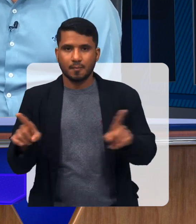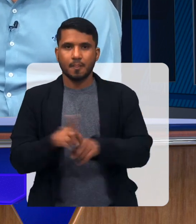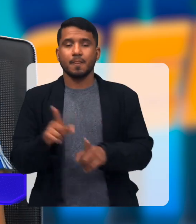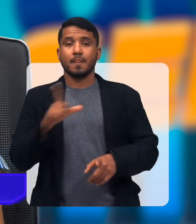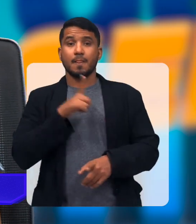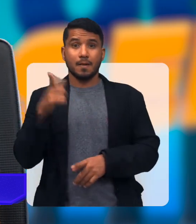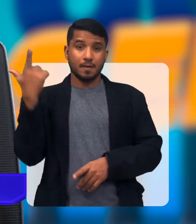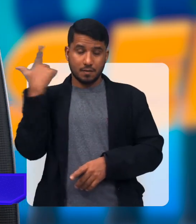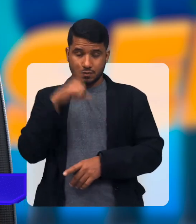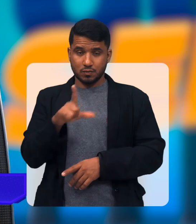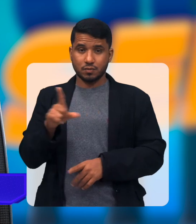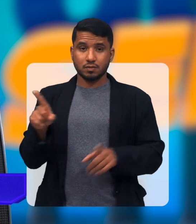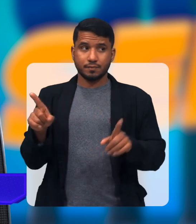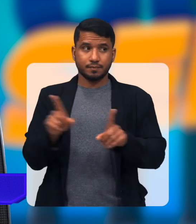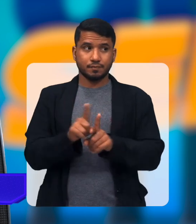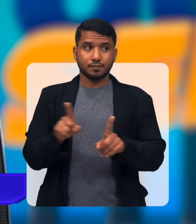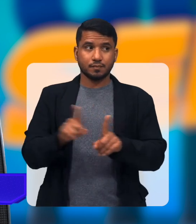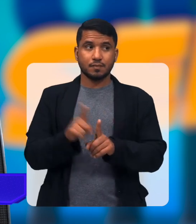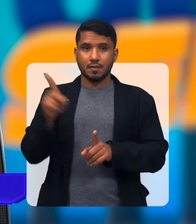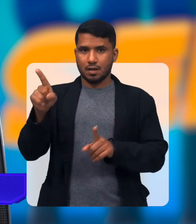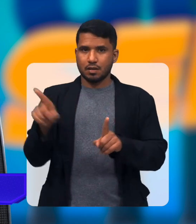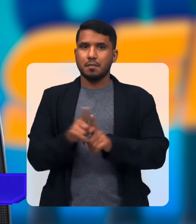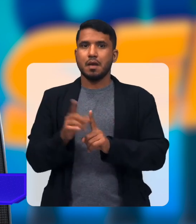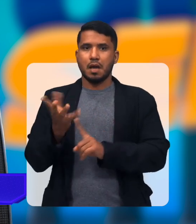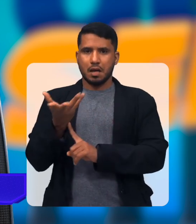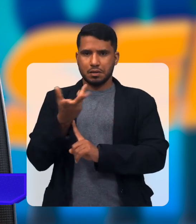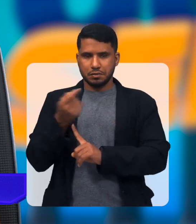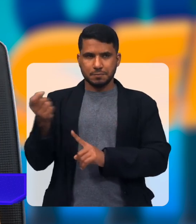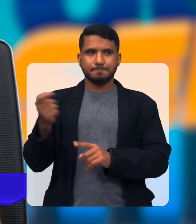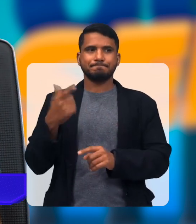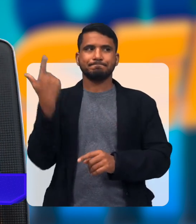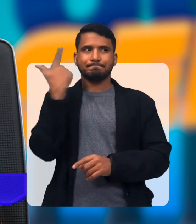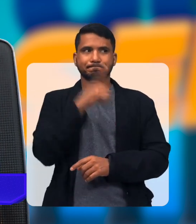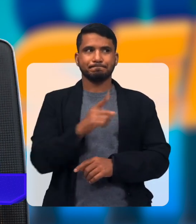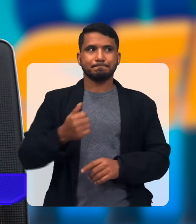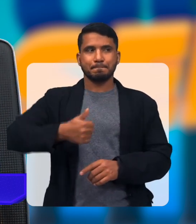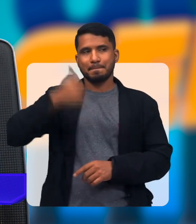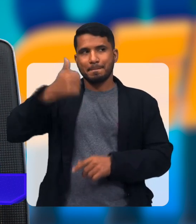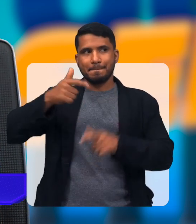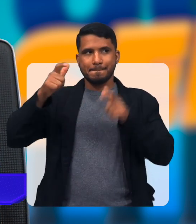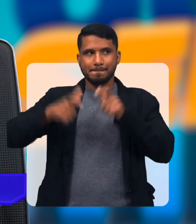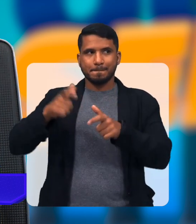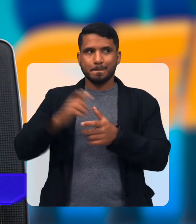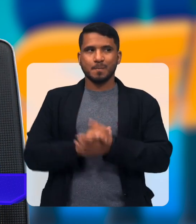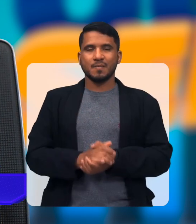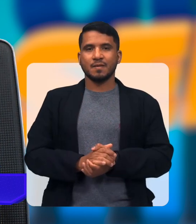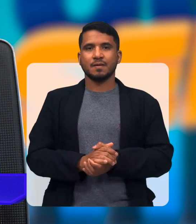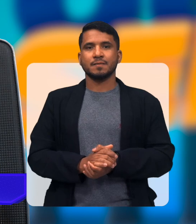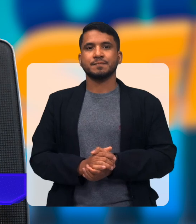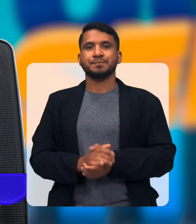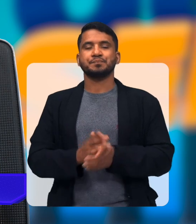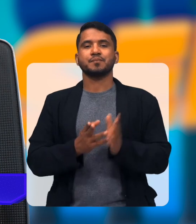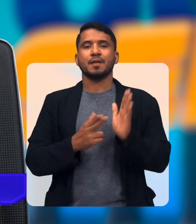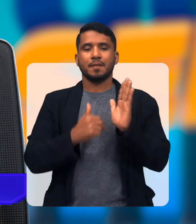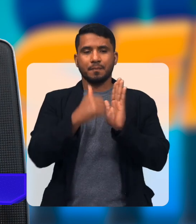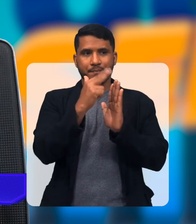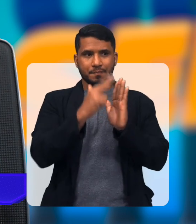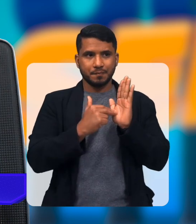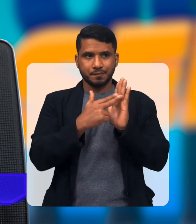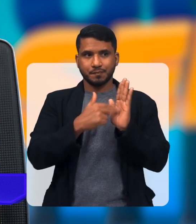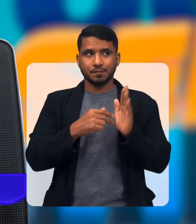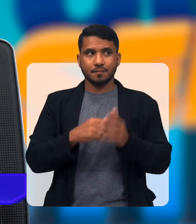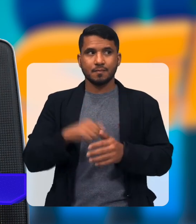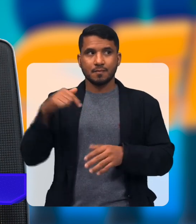temos também Agora ela ganhou Também Ela é artista Ela ganhou Primeiro lugar Em pintura